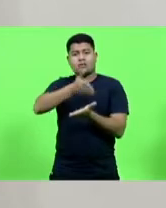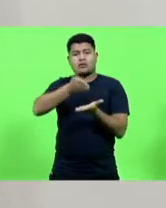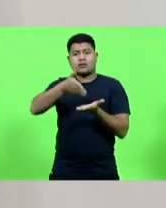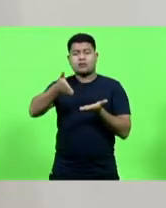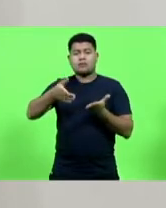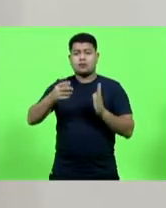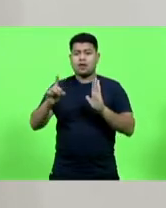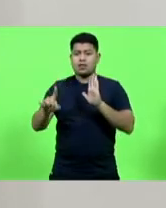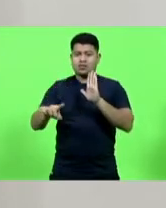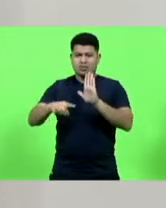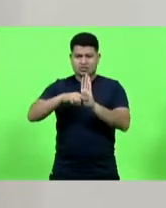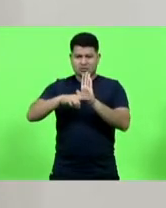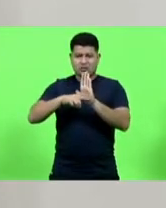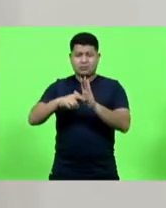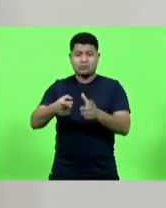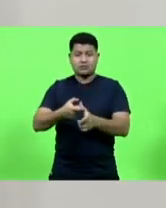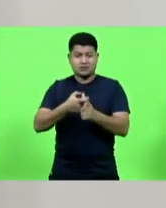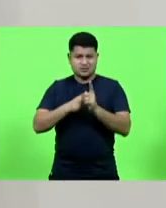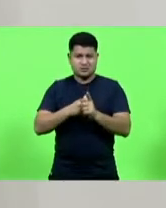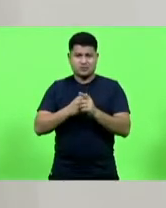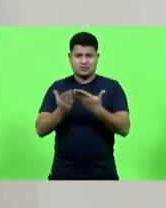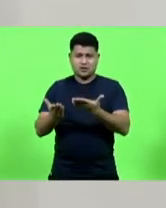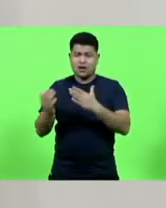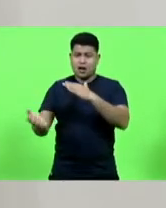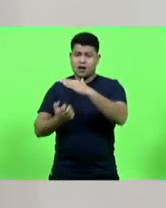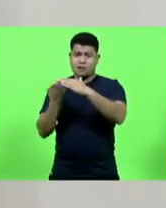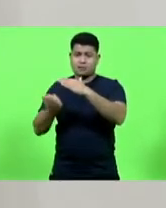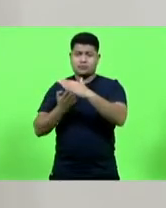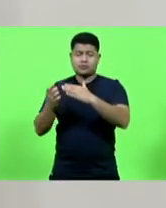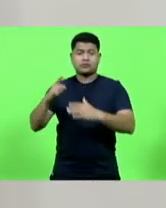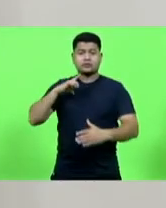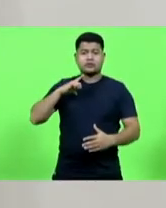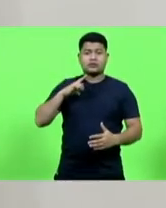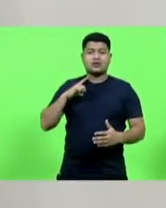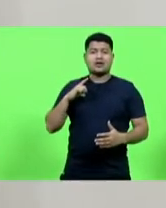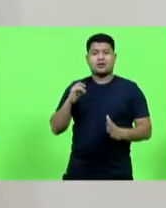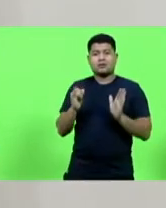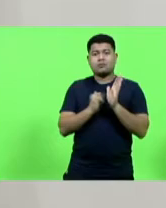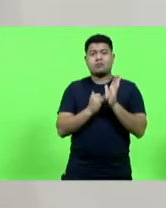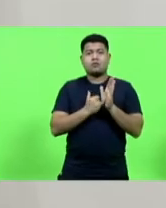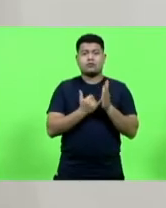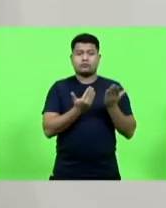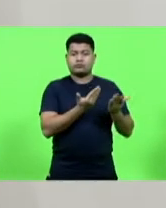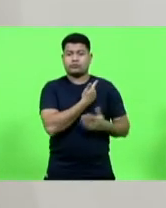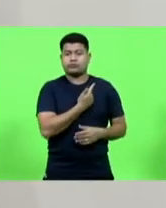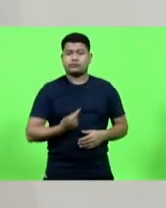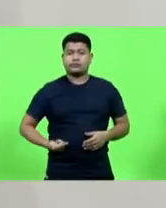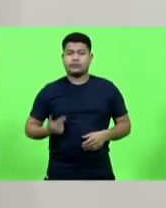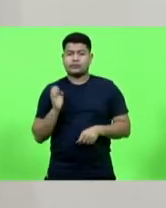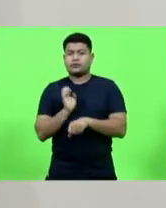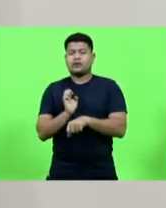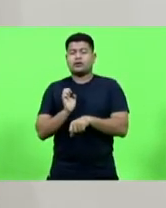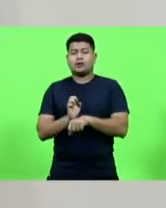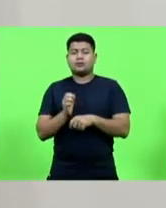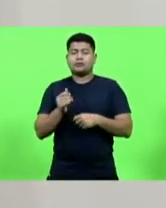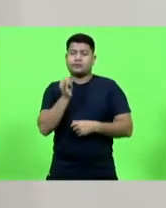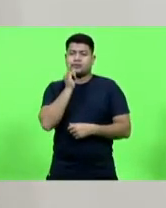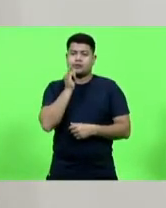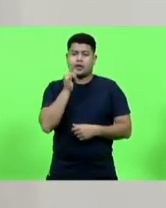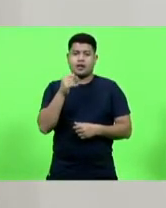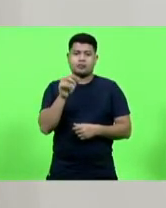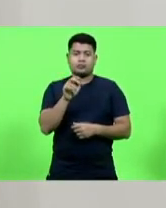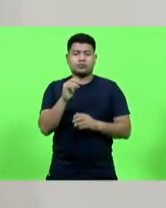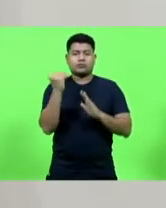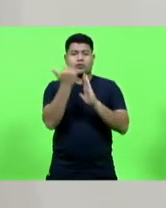que as pessoas, que as empresas têm com o Estado de Santa Catarina, chamado Prefis. O